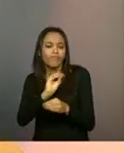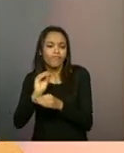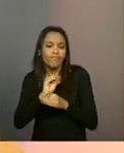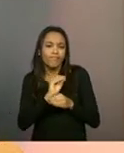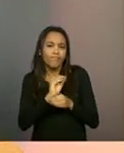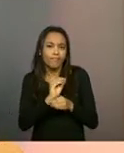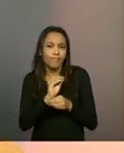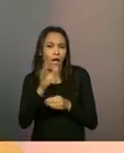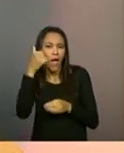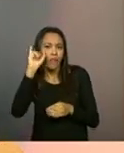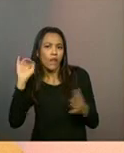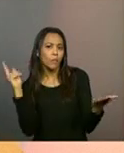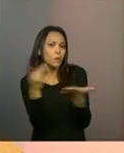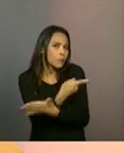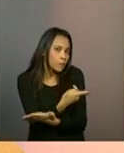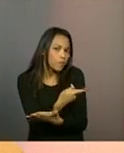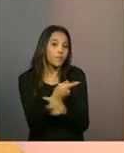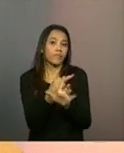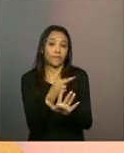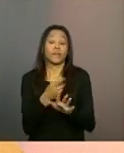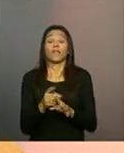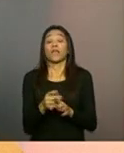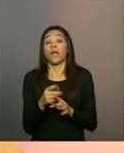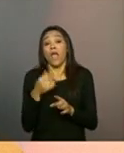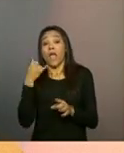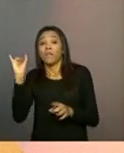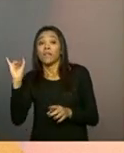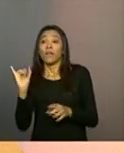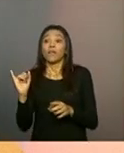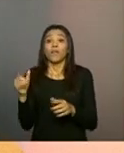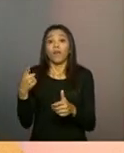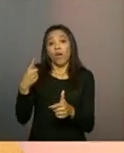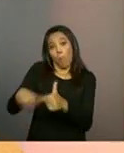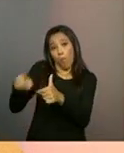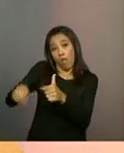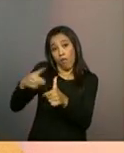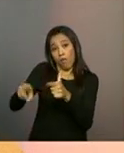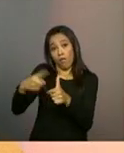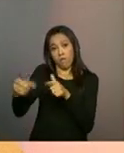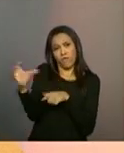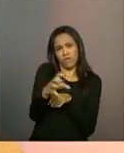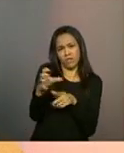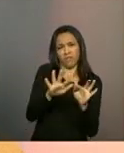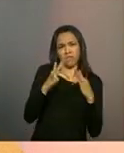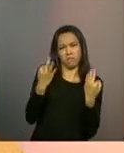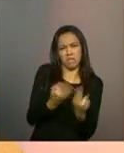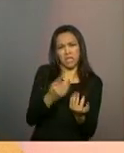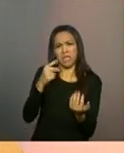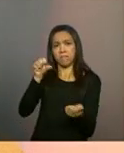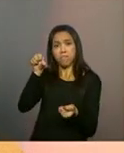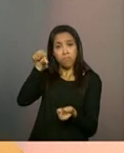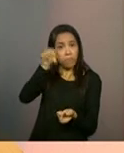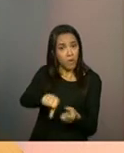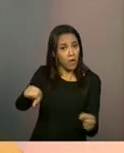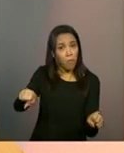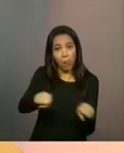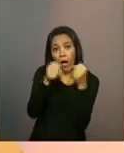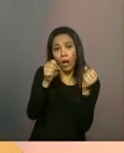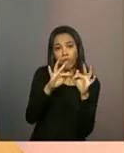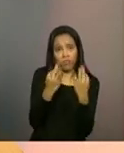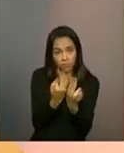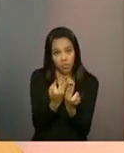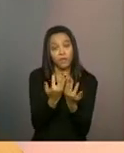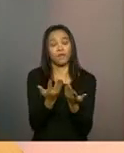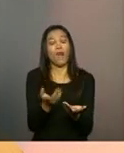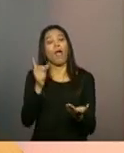conseguir que algumas situações não se agravem, não cheguem a situações de risco social, né? Protetivas